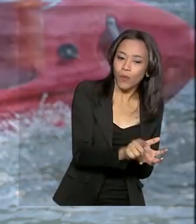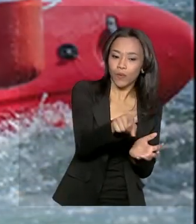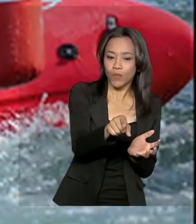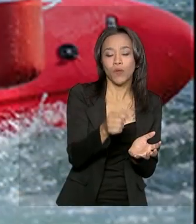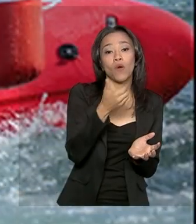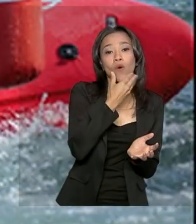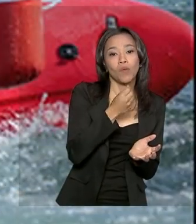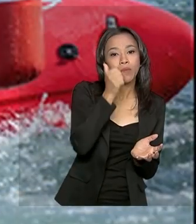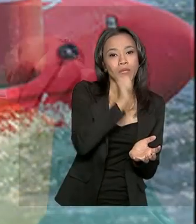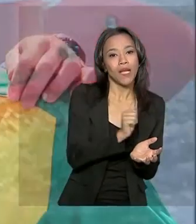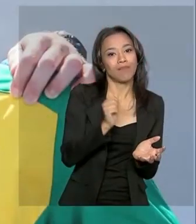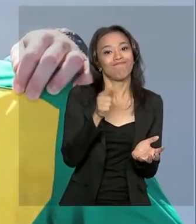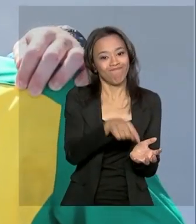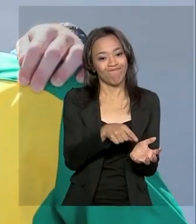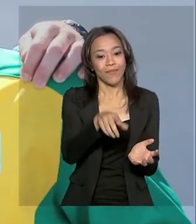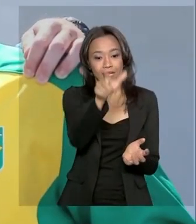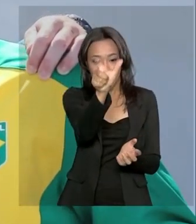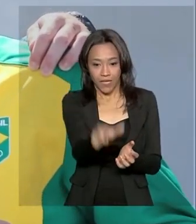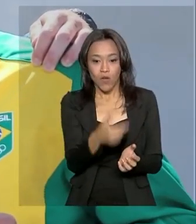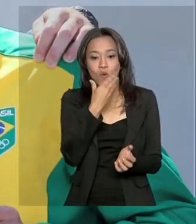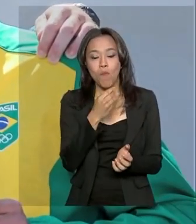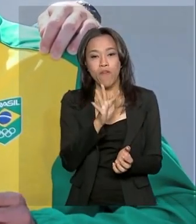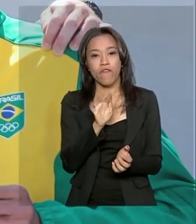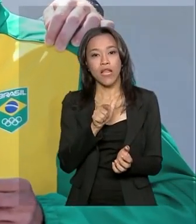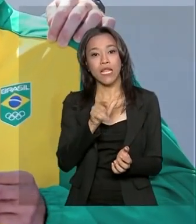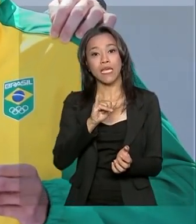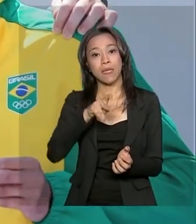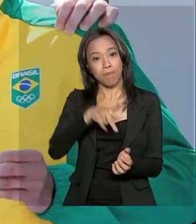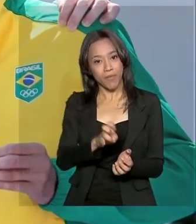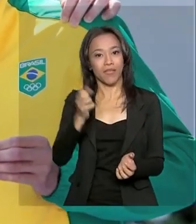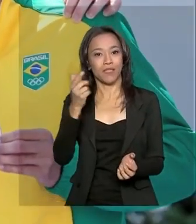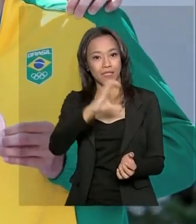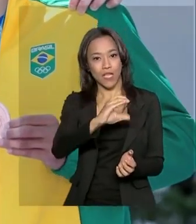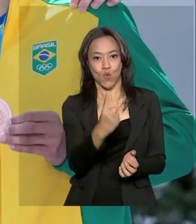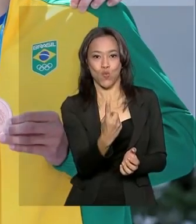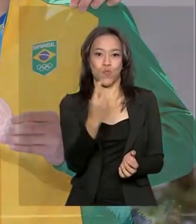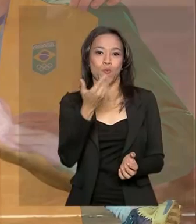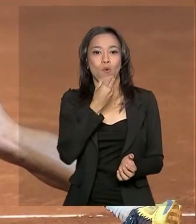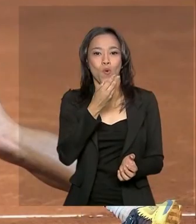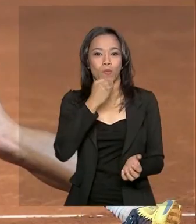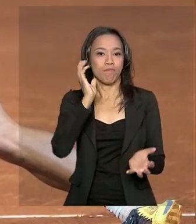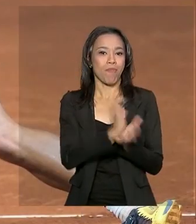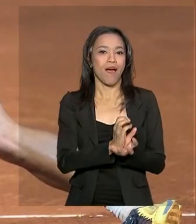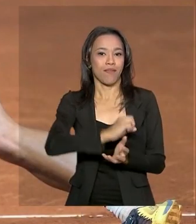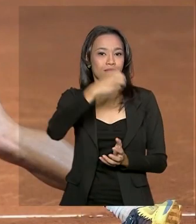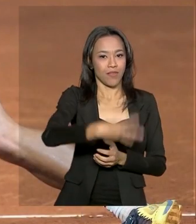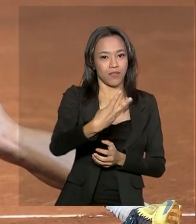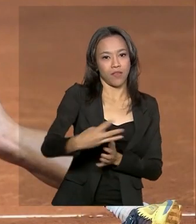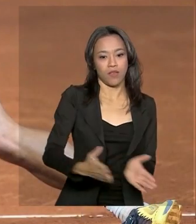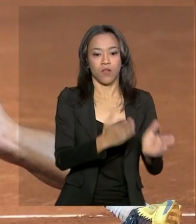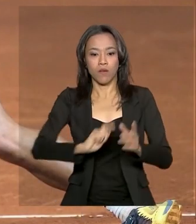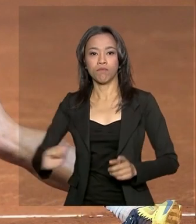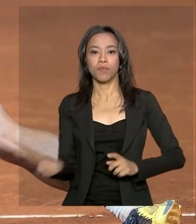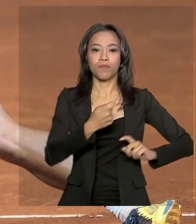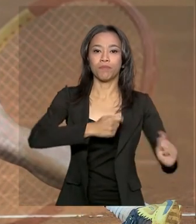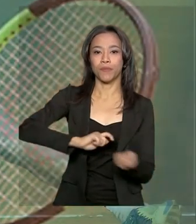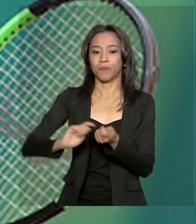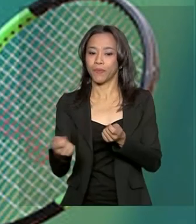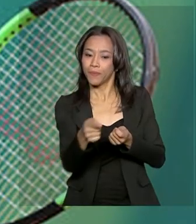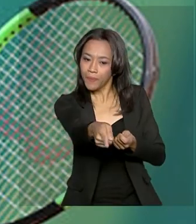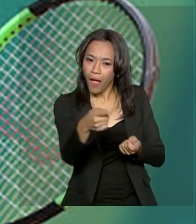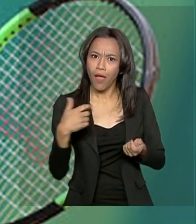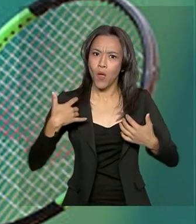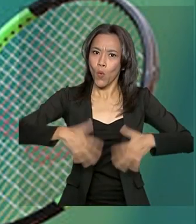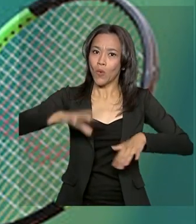feminino e masculino. Felipe Borges fechou C1 masculino em terceiro lugar. Já o tenista João Menezes se